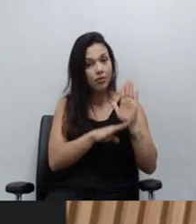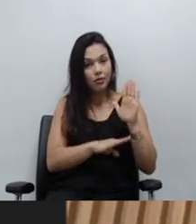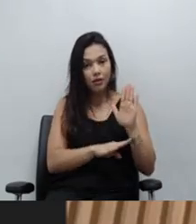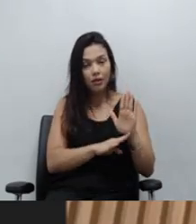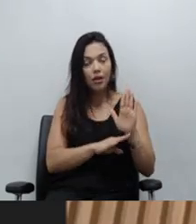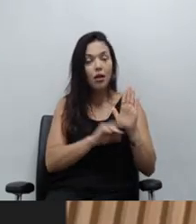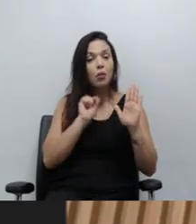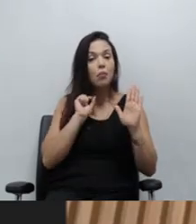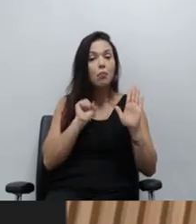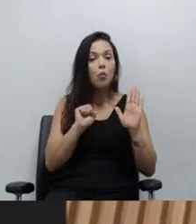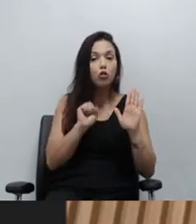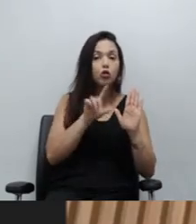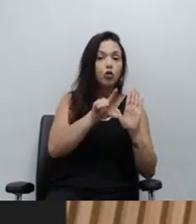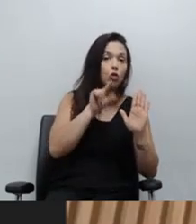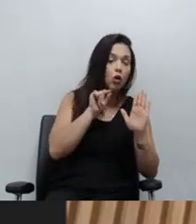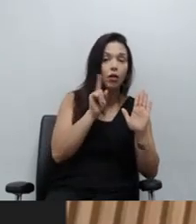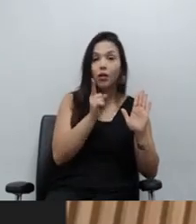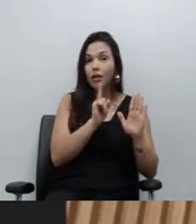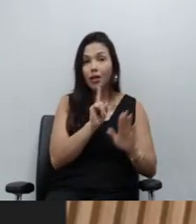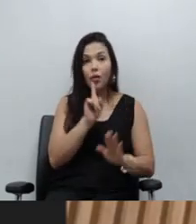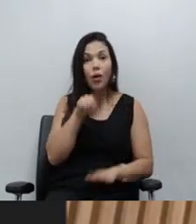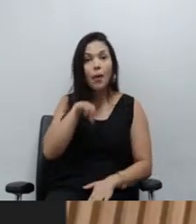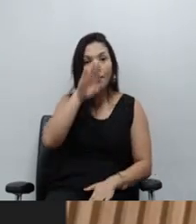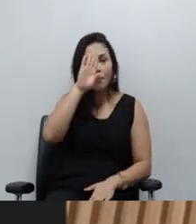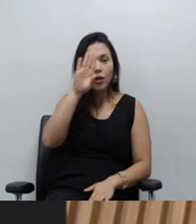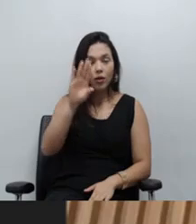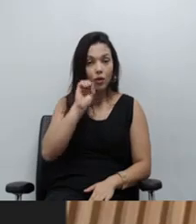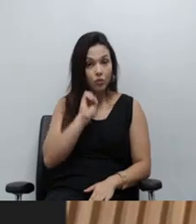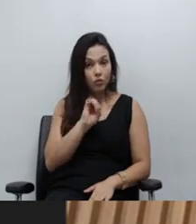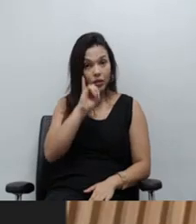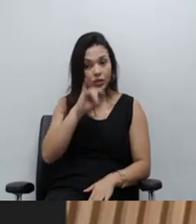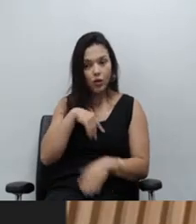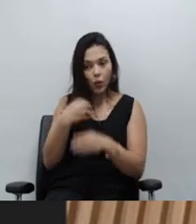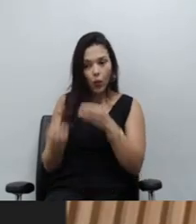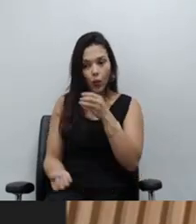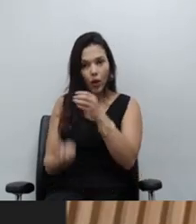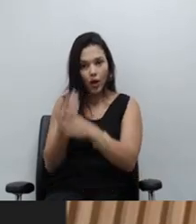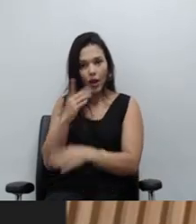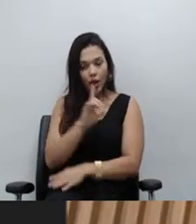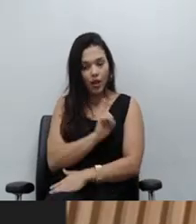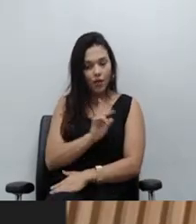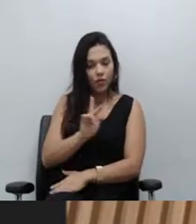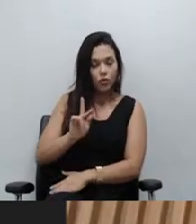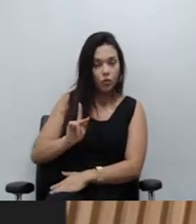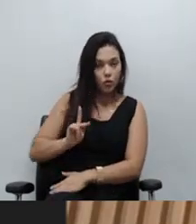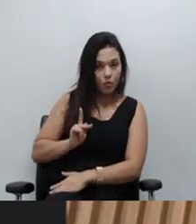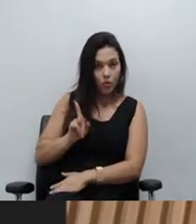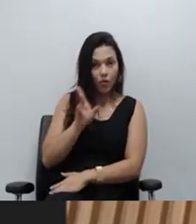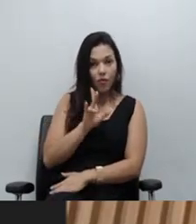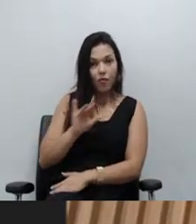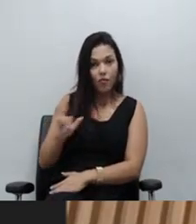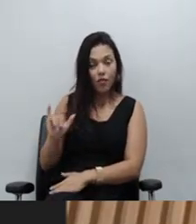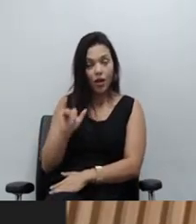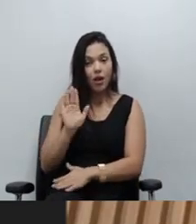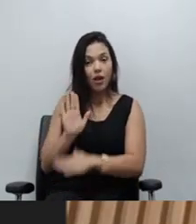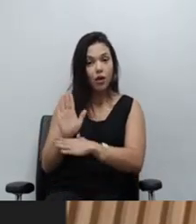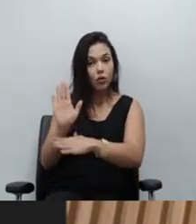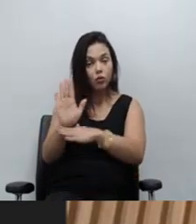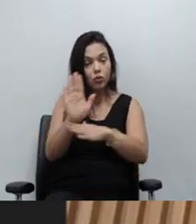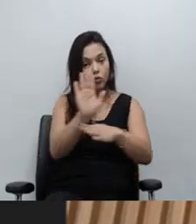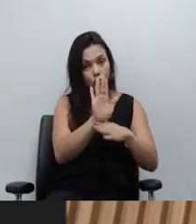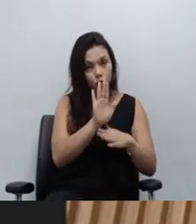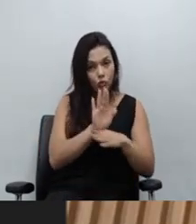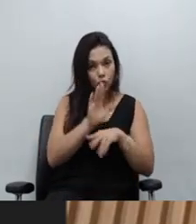prioridades. Então, se a gente está falando da criação de uma unidade da Defensoria Pública que vai servir ao público